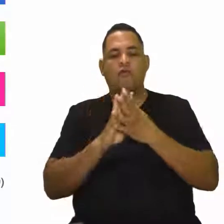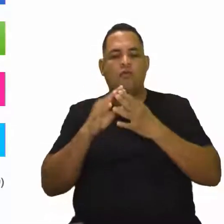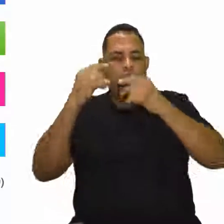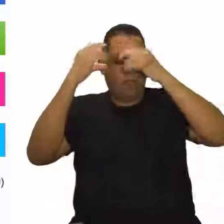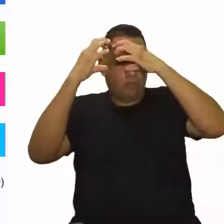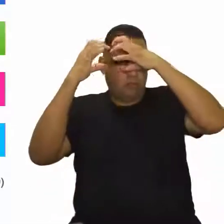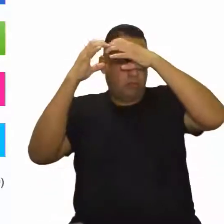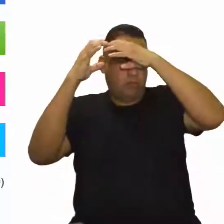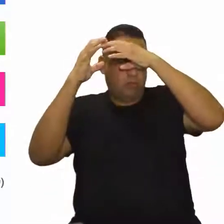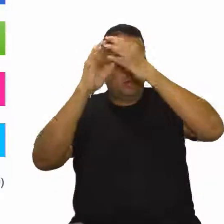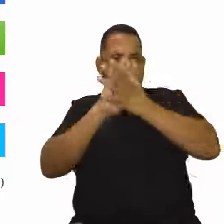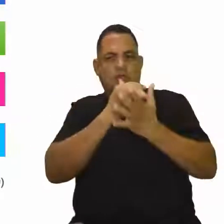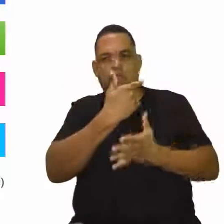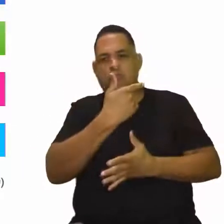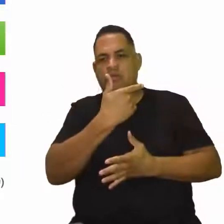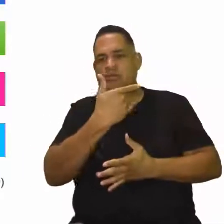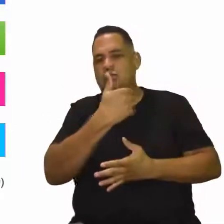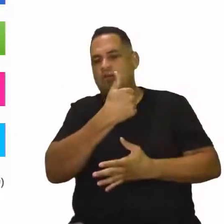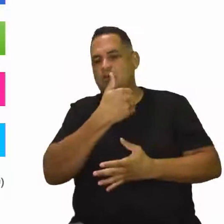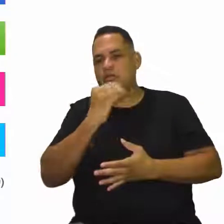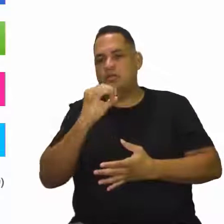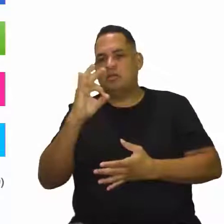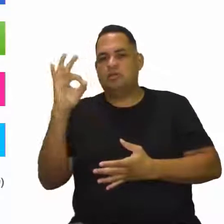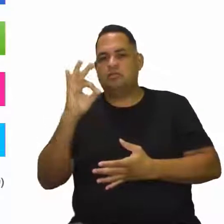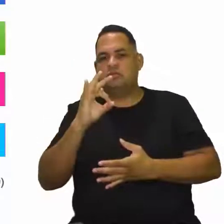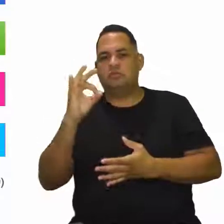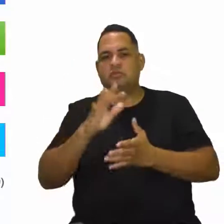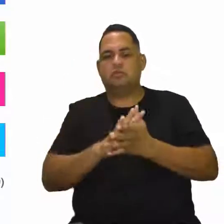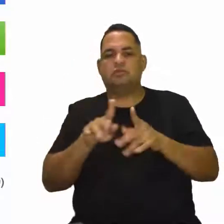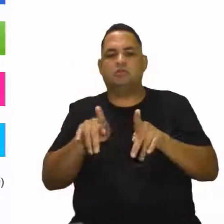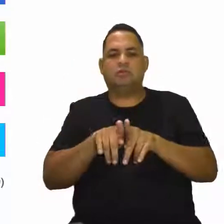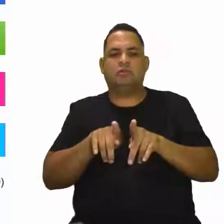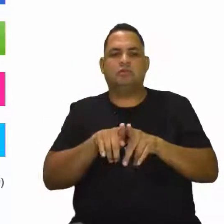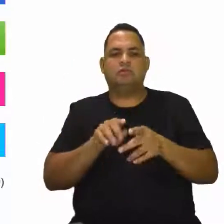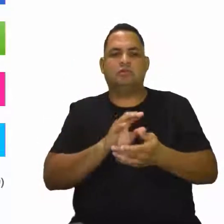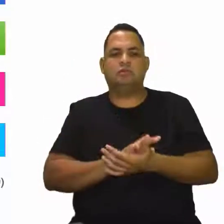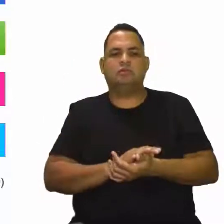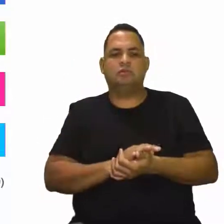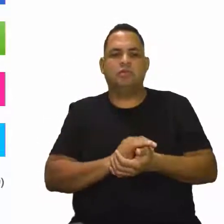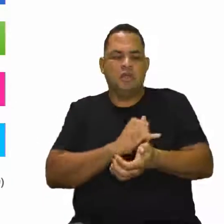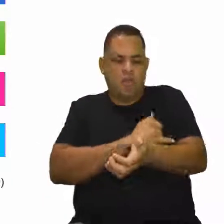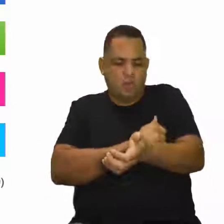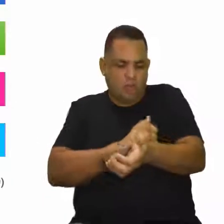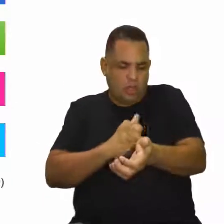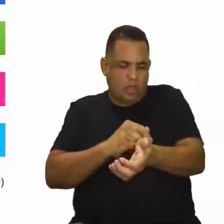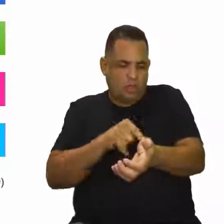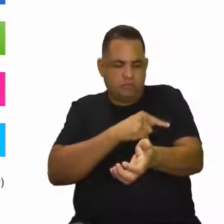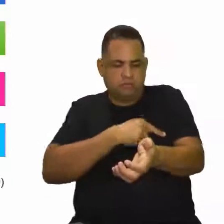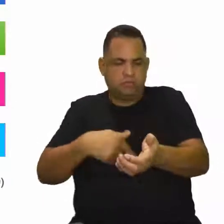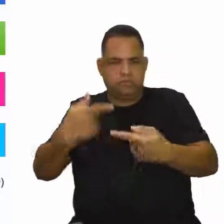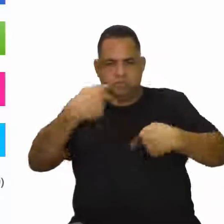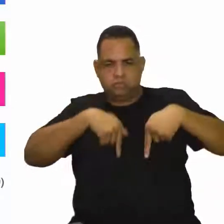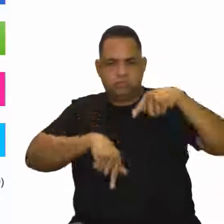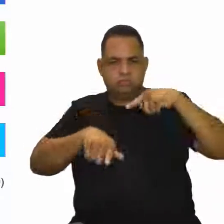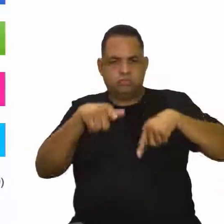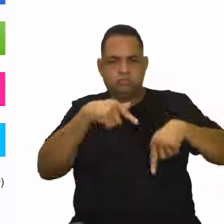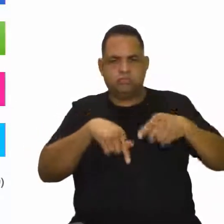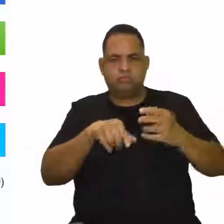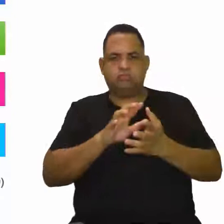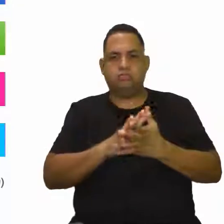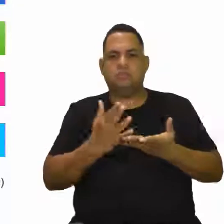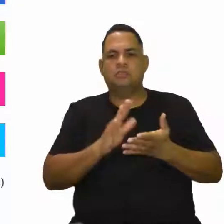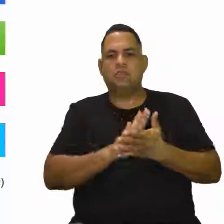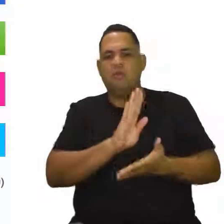cerca de 10%, né? Ah, essa redução também. O menor fluxo aí sanguíneo, volume